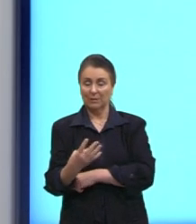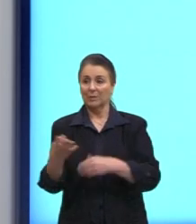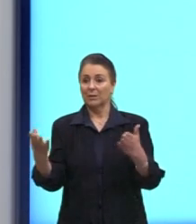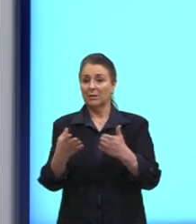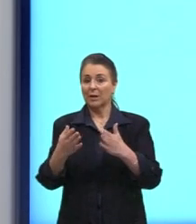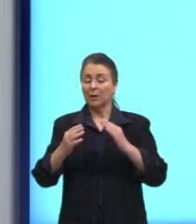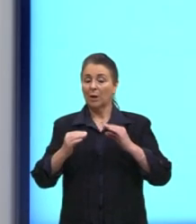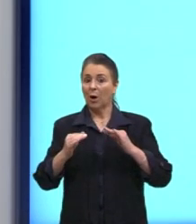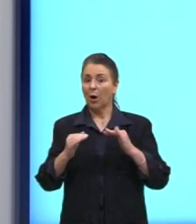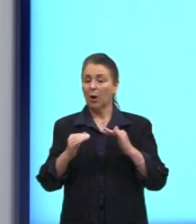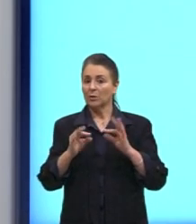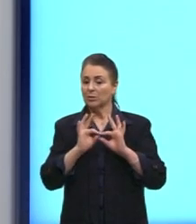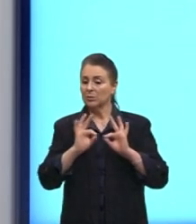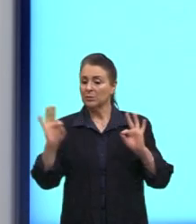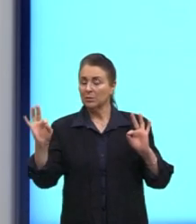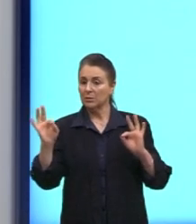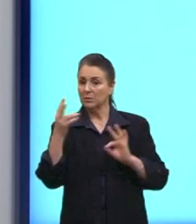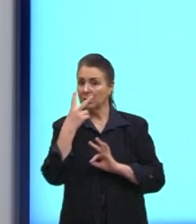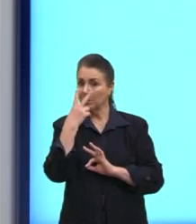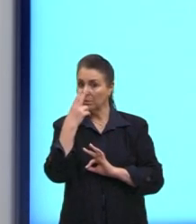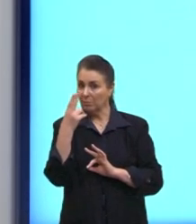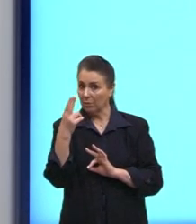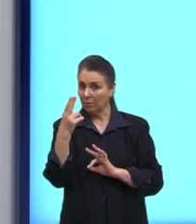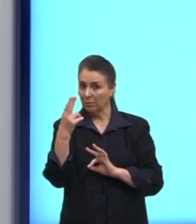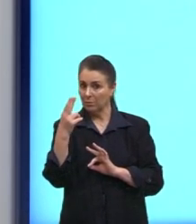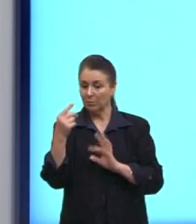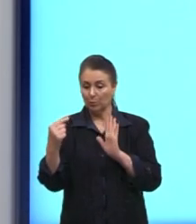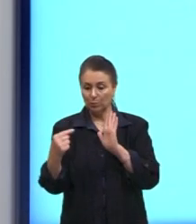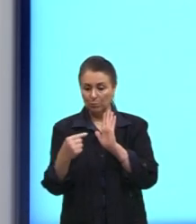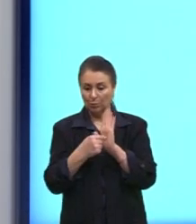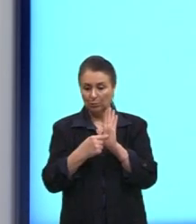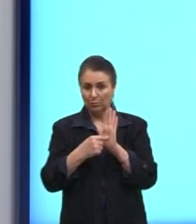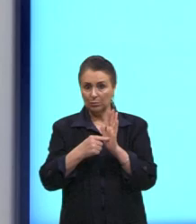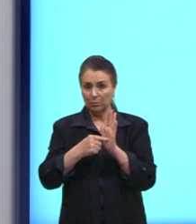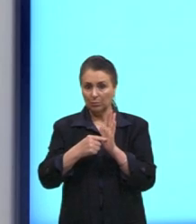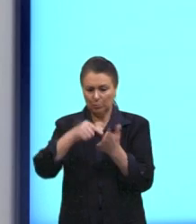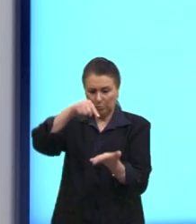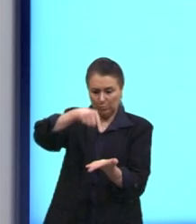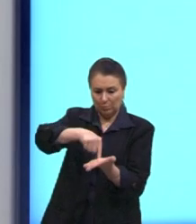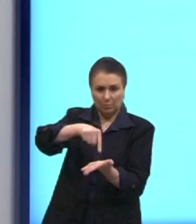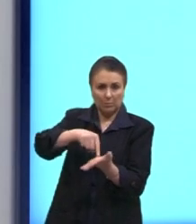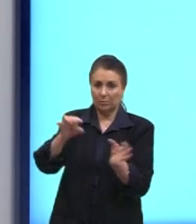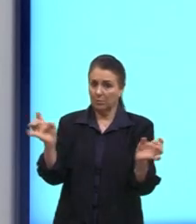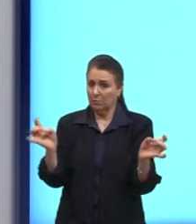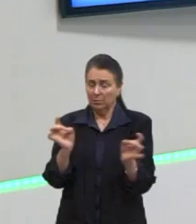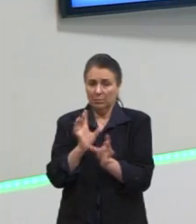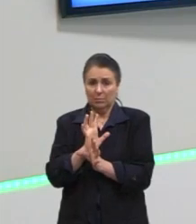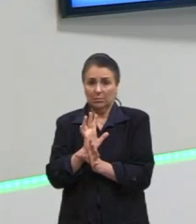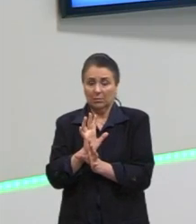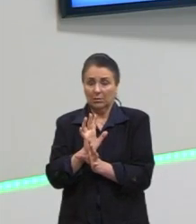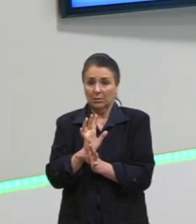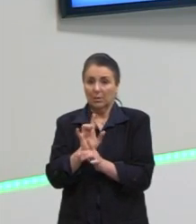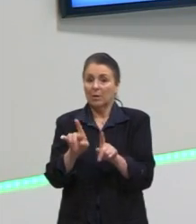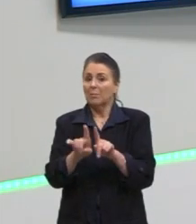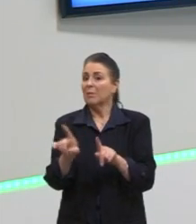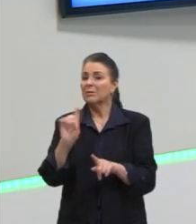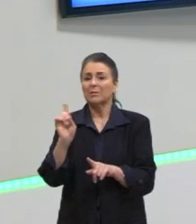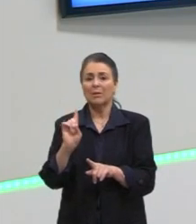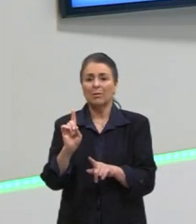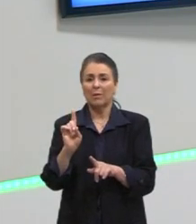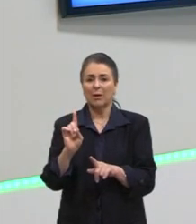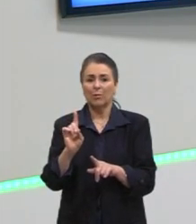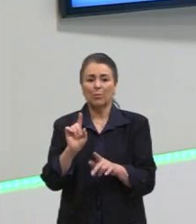equidistante, eu posso só pegar um pontinho ali no meio e pronto. Só que aqui, nós não buscamos um ponto